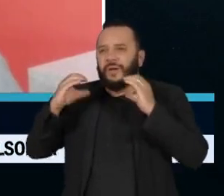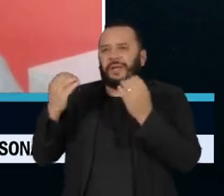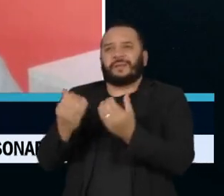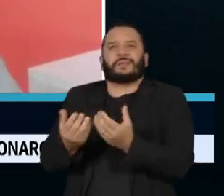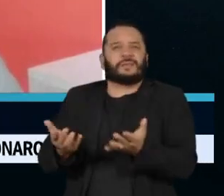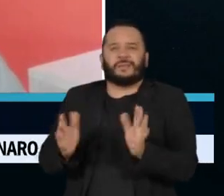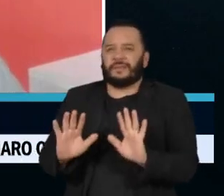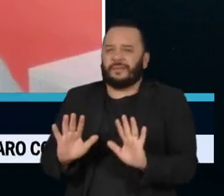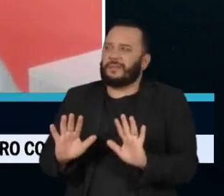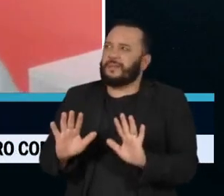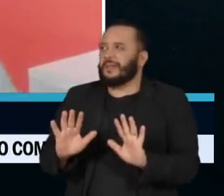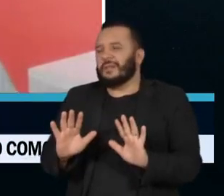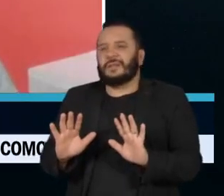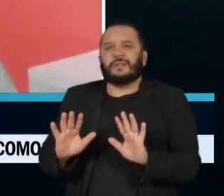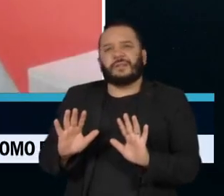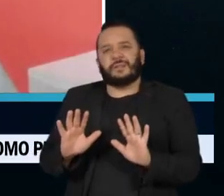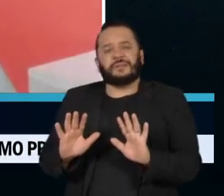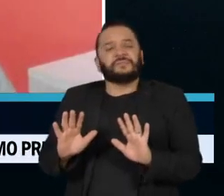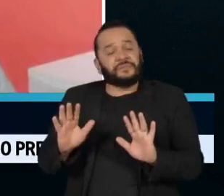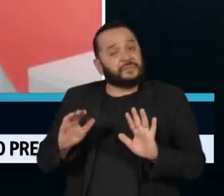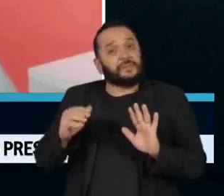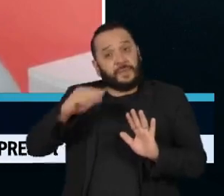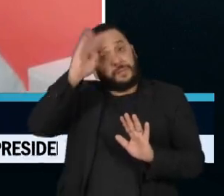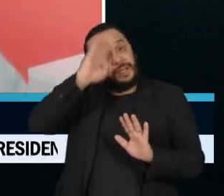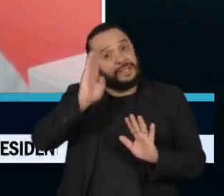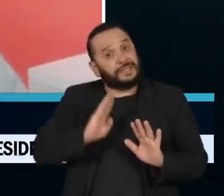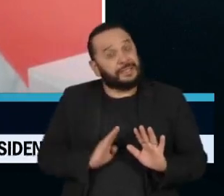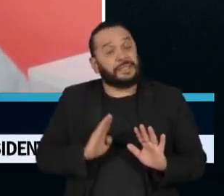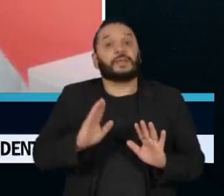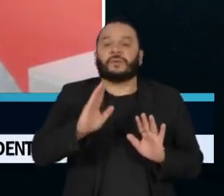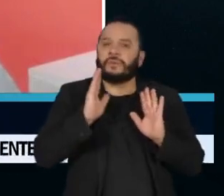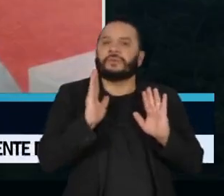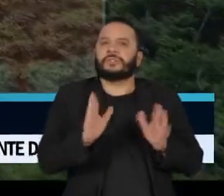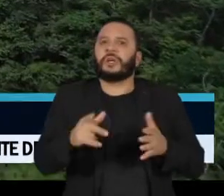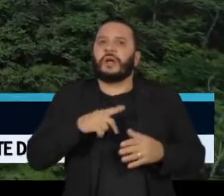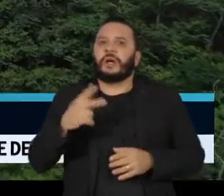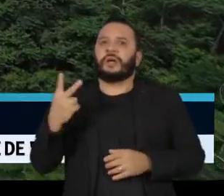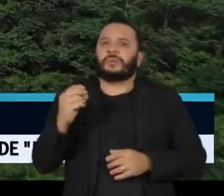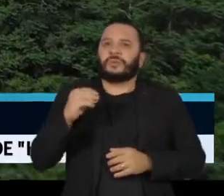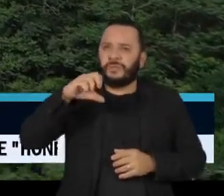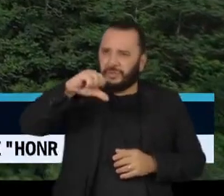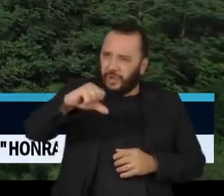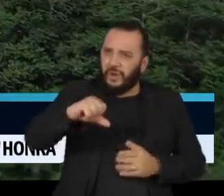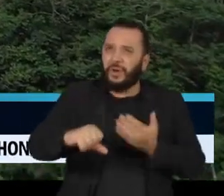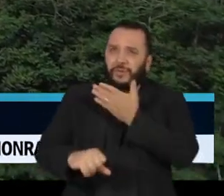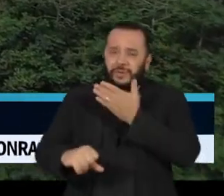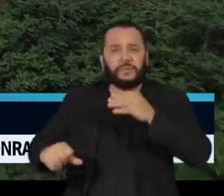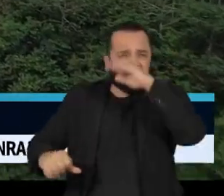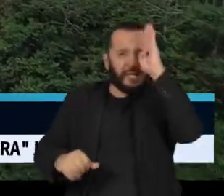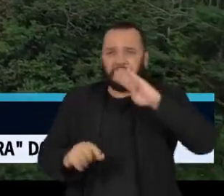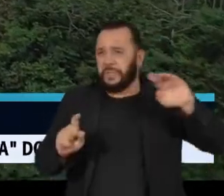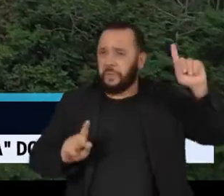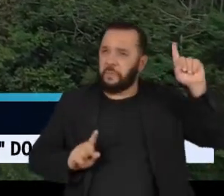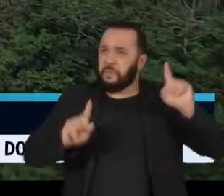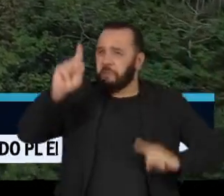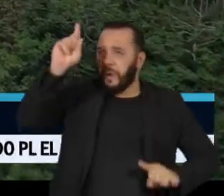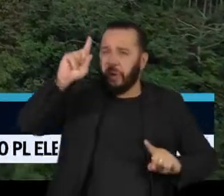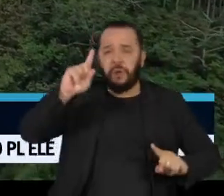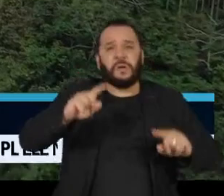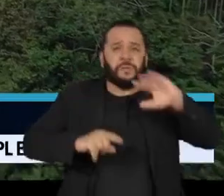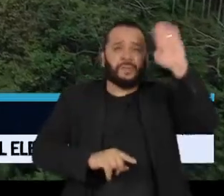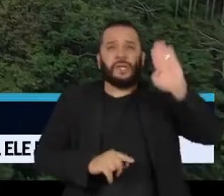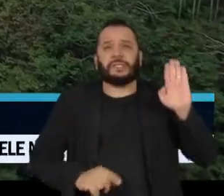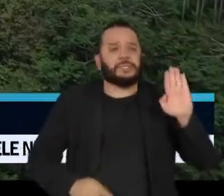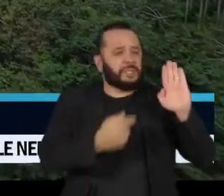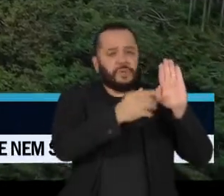já fez isso em outros momentos, como em 2009, quando a gente teve a conferência de Copenhague e liderou muito da agenda por conta disso,